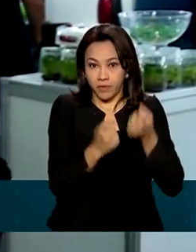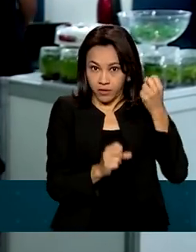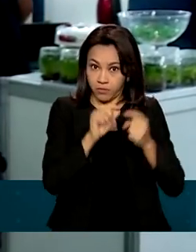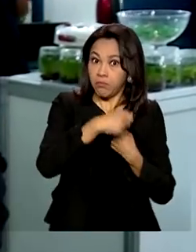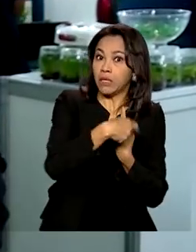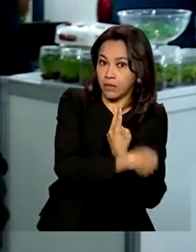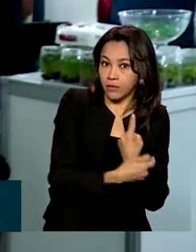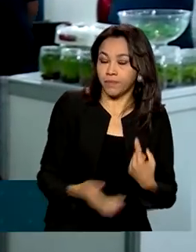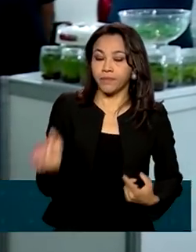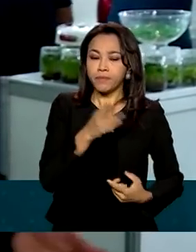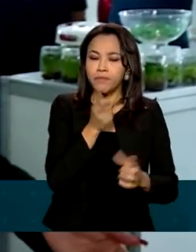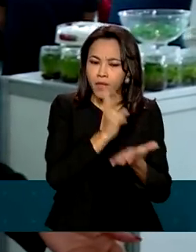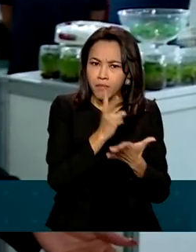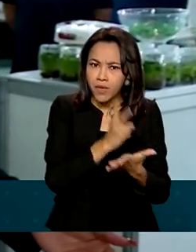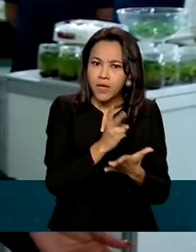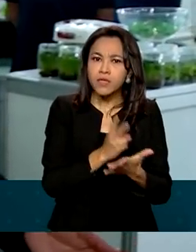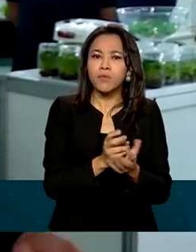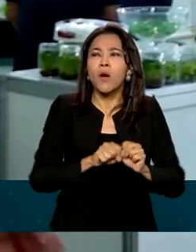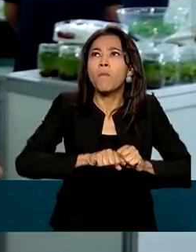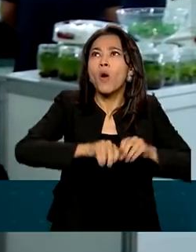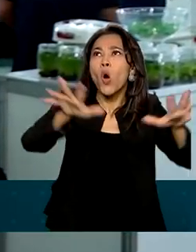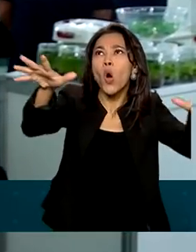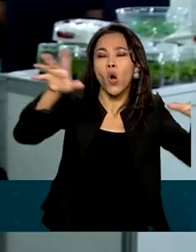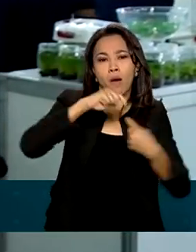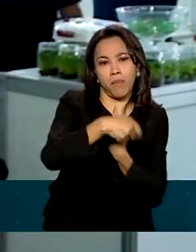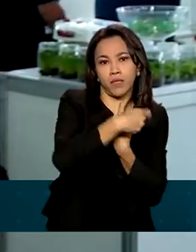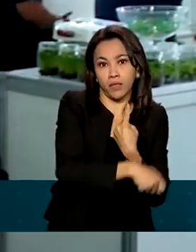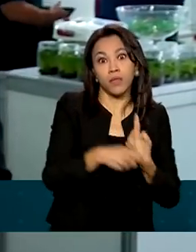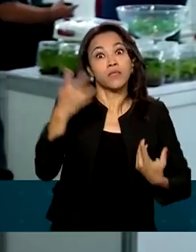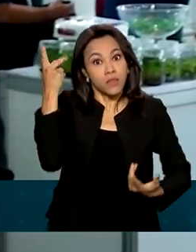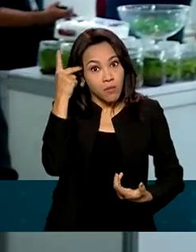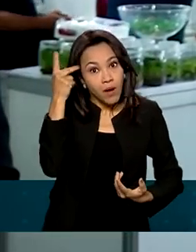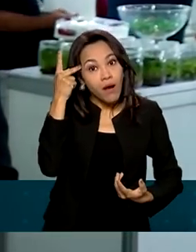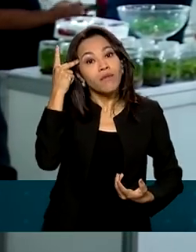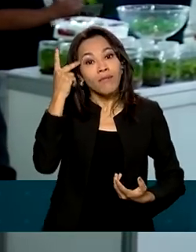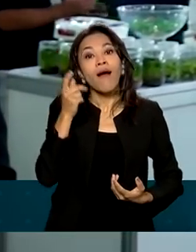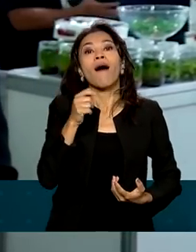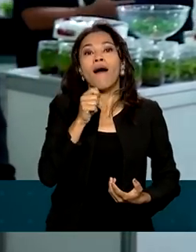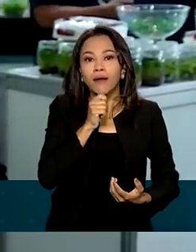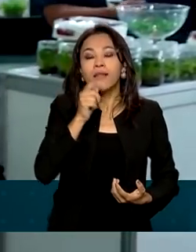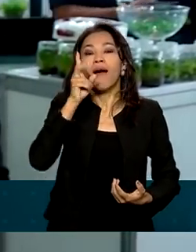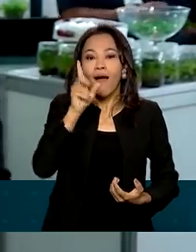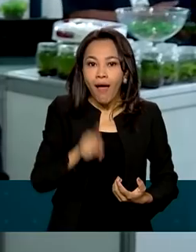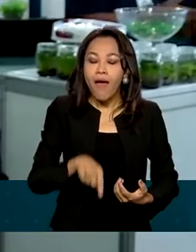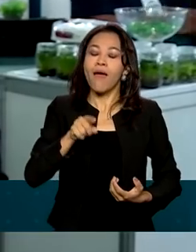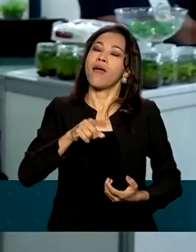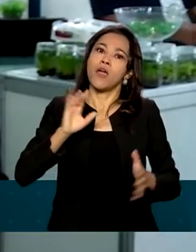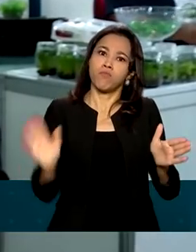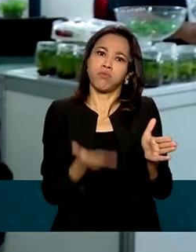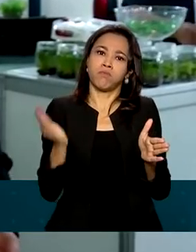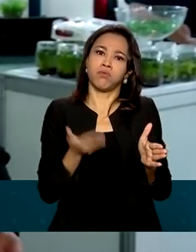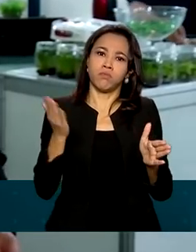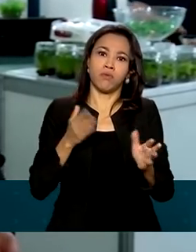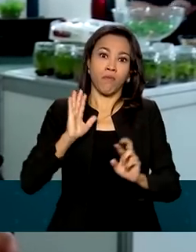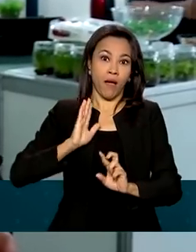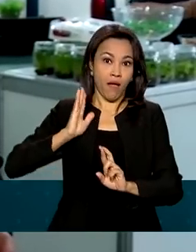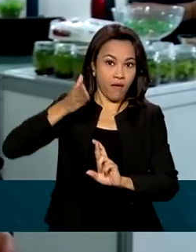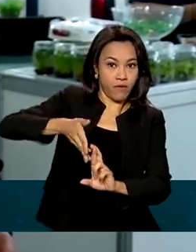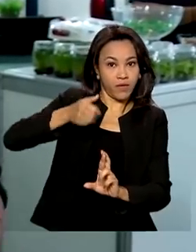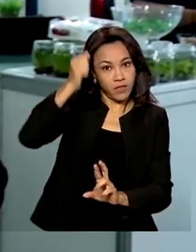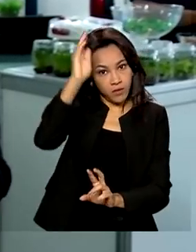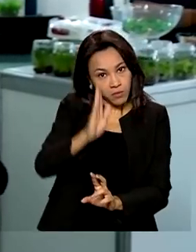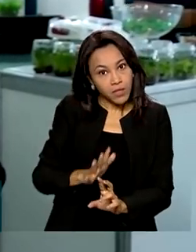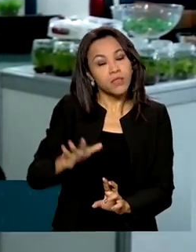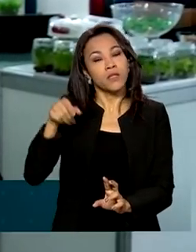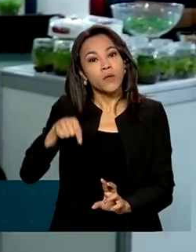expansão da cultura em outros estados, São Paulo é o maior produtor nacional de banana, respondendo por mais